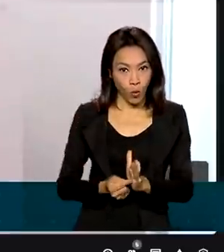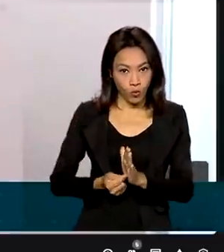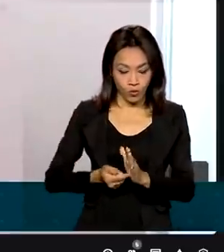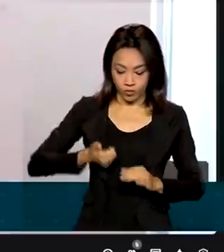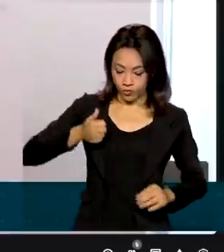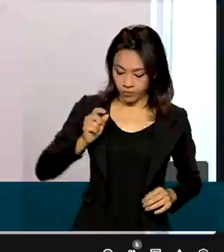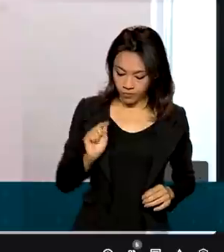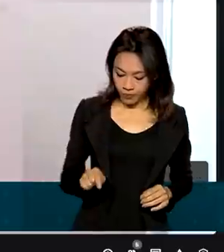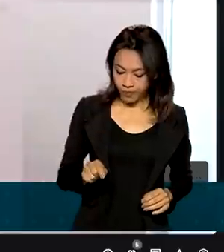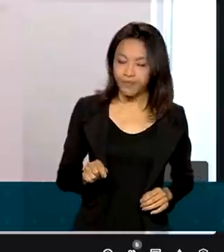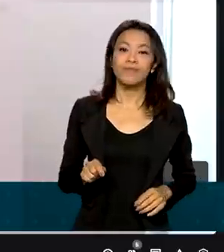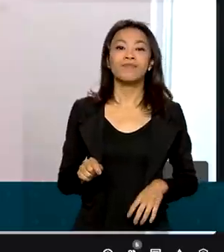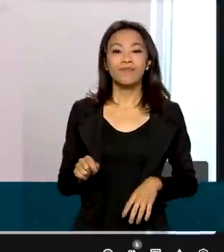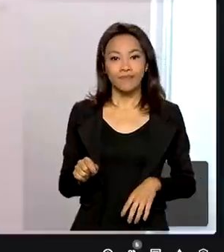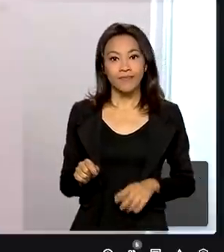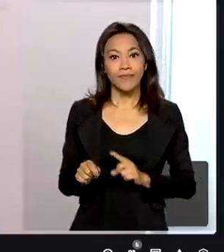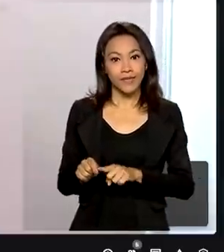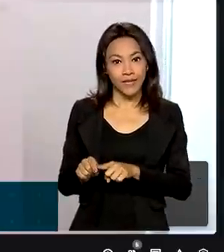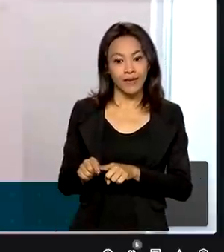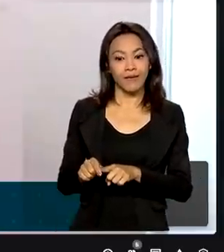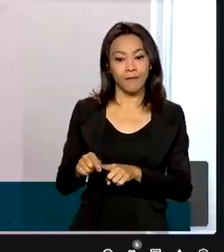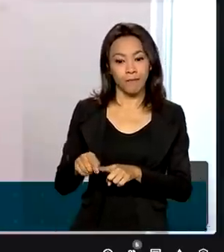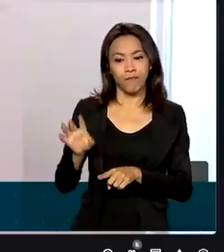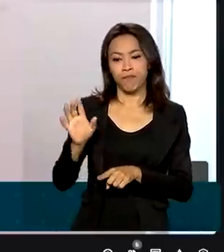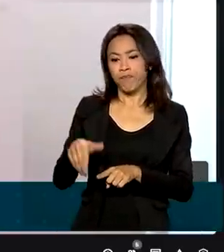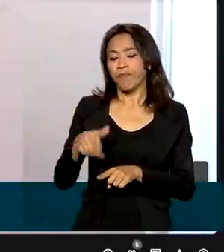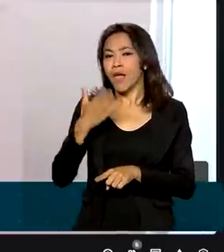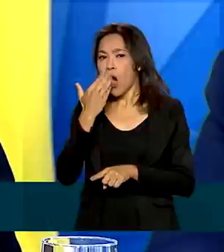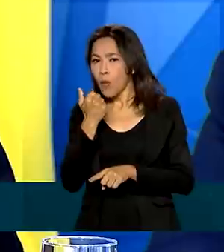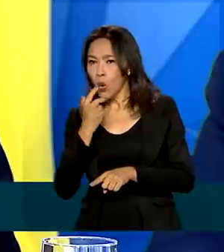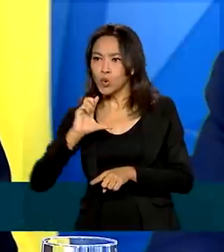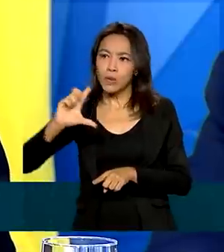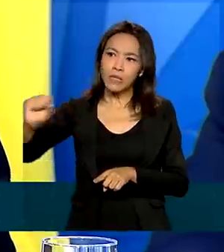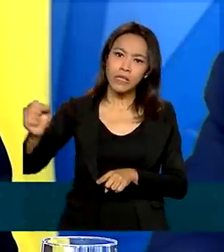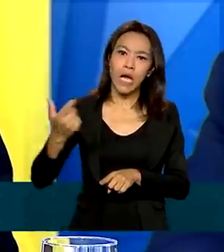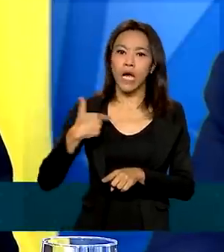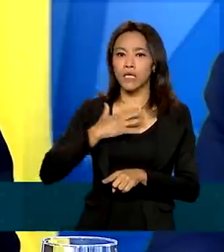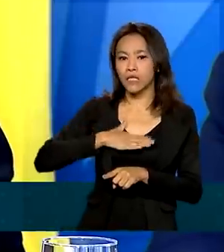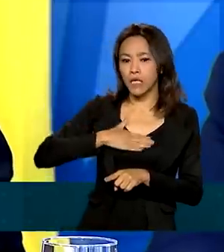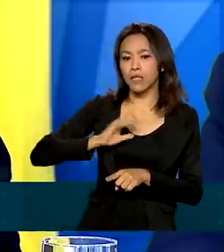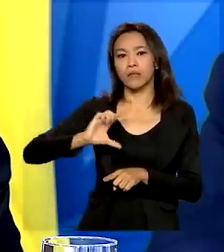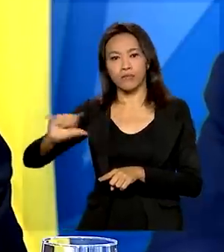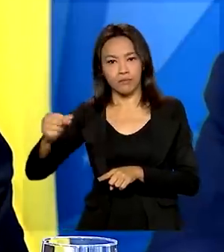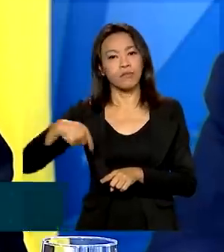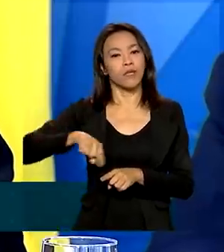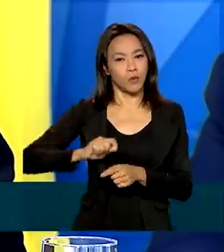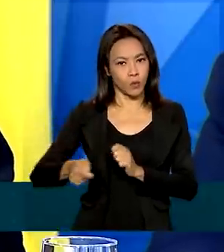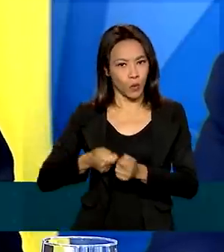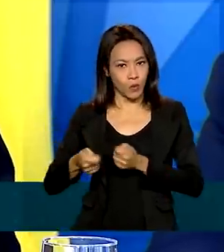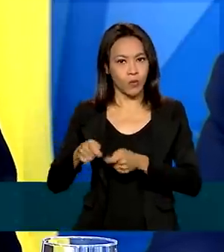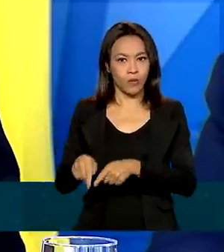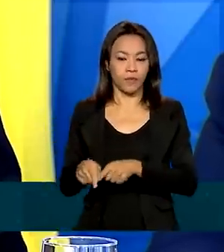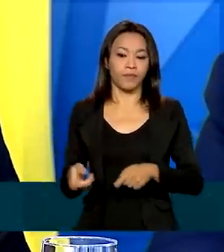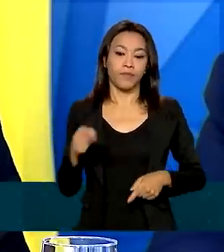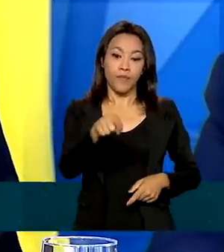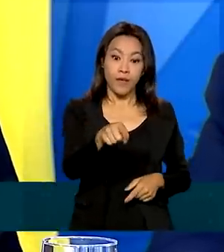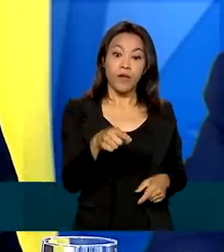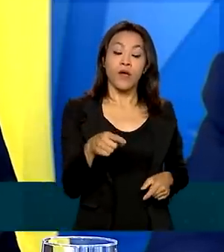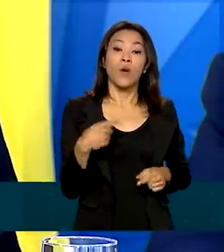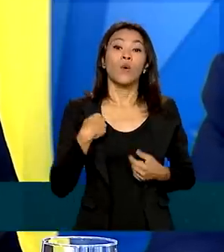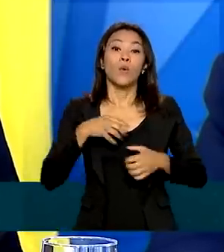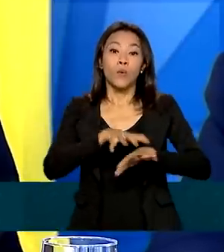marcam, registram as batidas, então a entrada, almoço, saída. Se tornou um diferencial o teletrabalho na